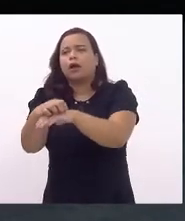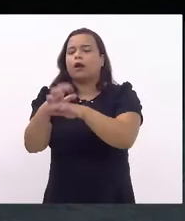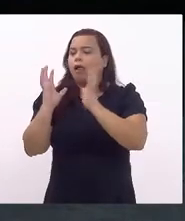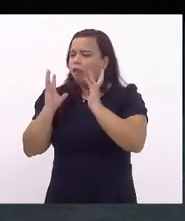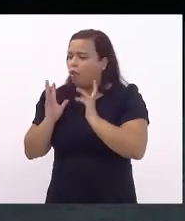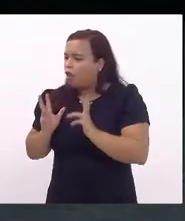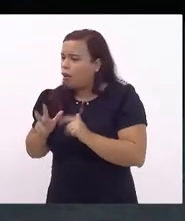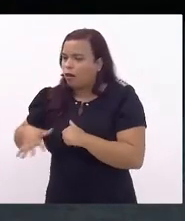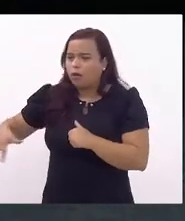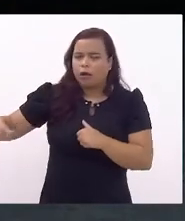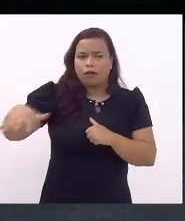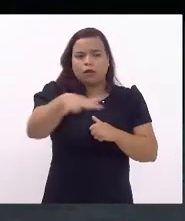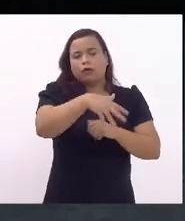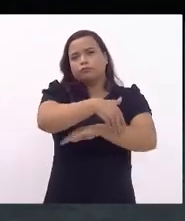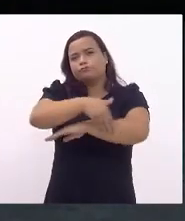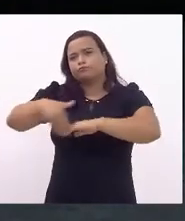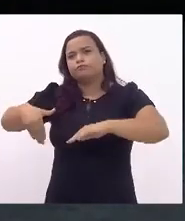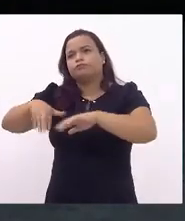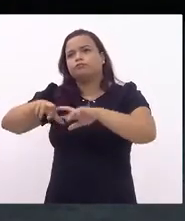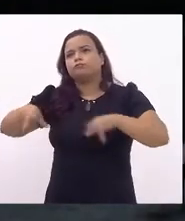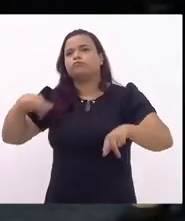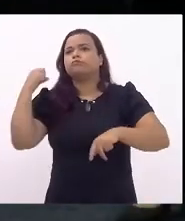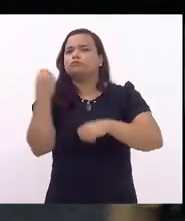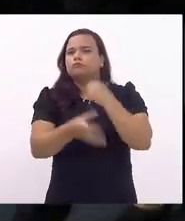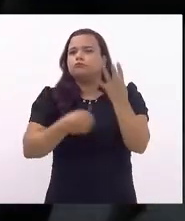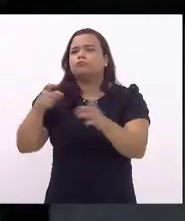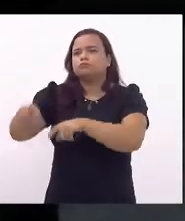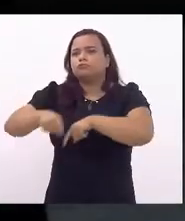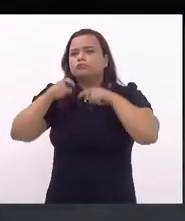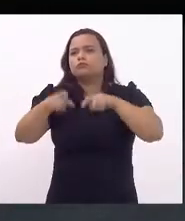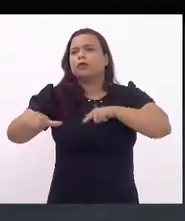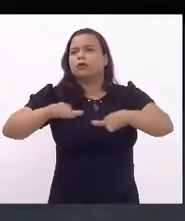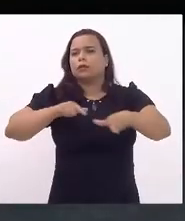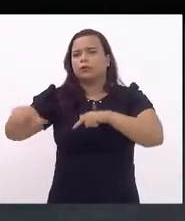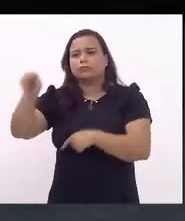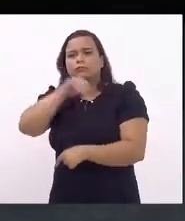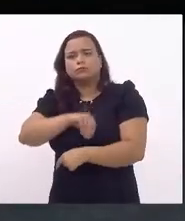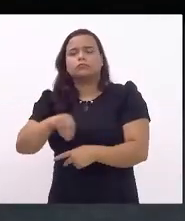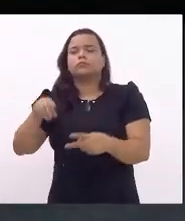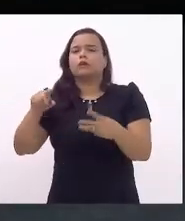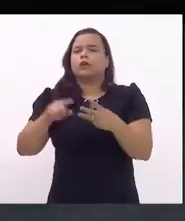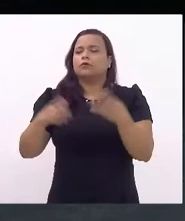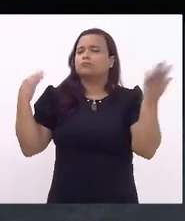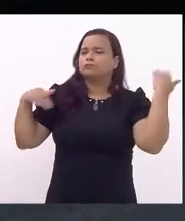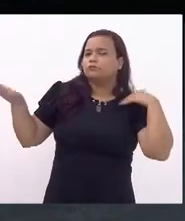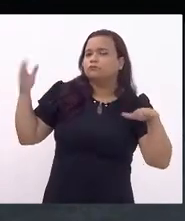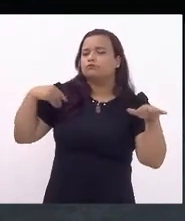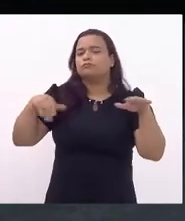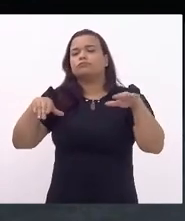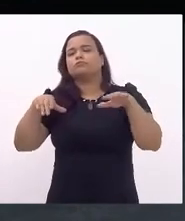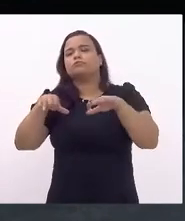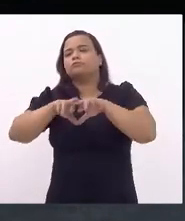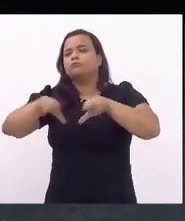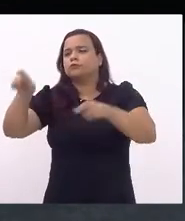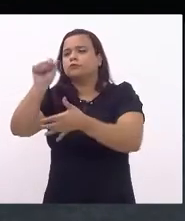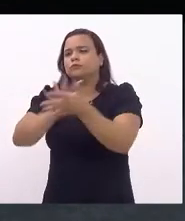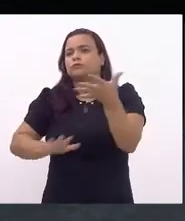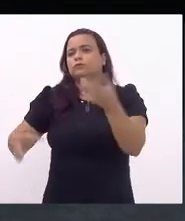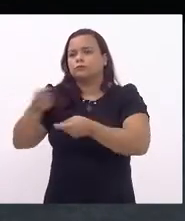básico, o suprimento energético, a drenagem, o trabalho remunerado, o lazer, as atividades econômicas, a